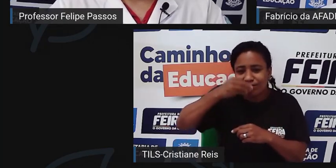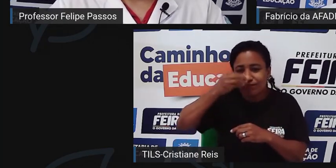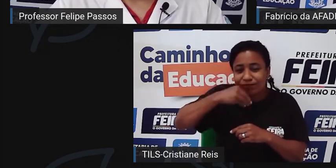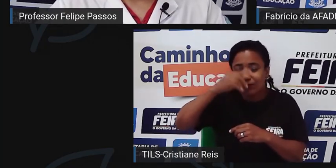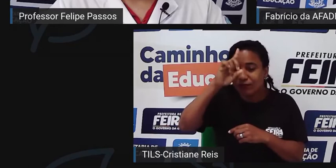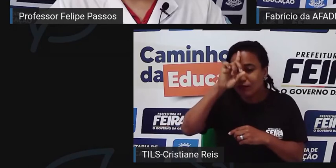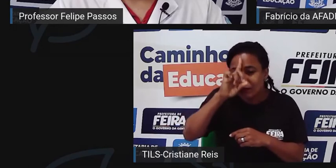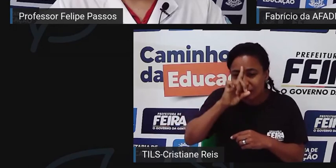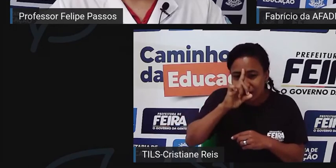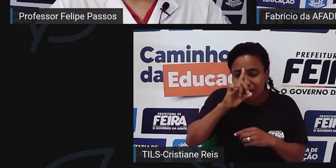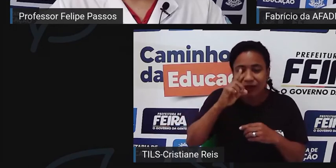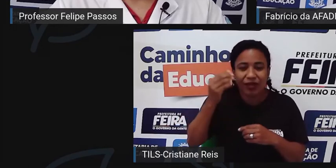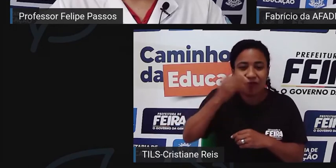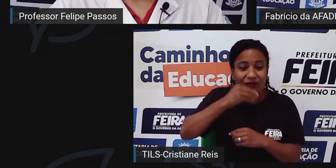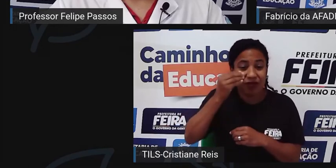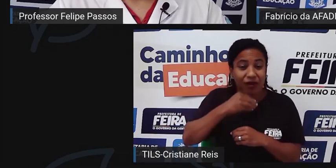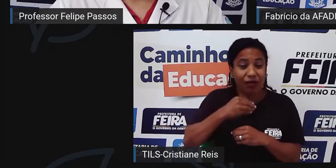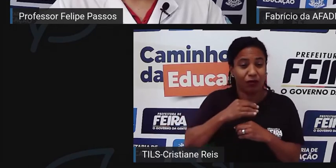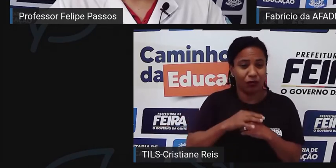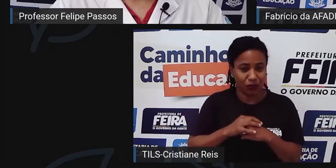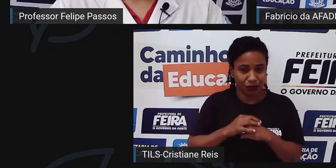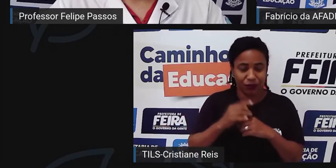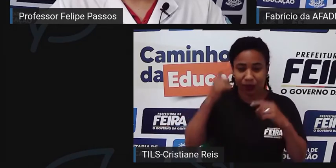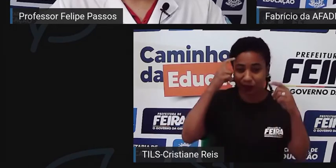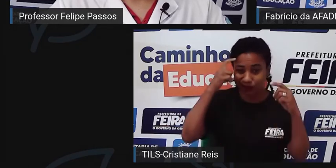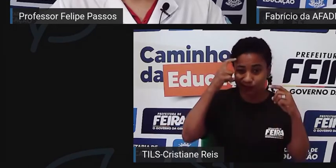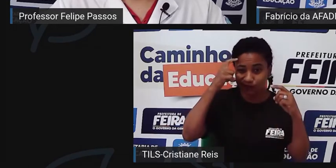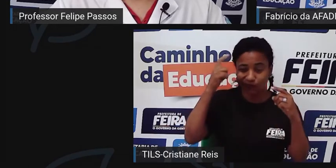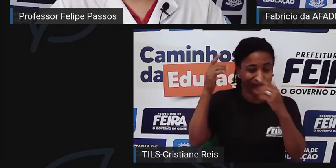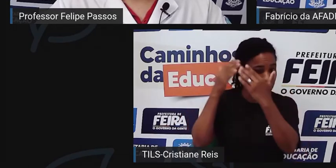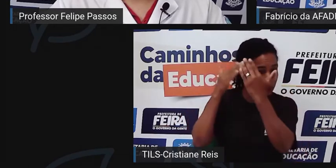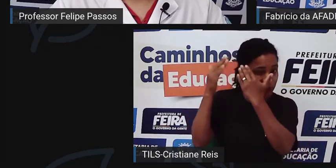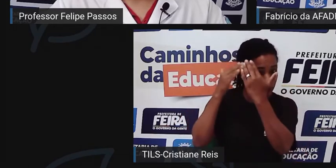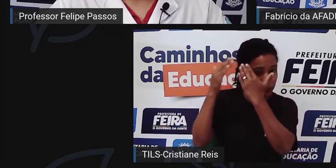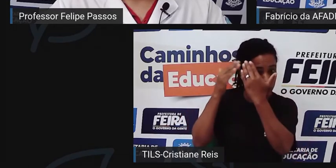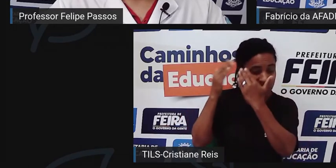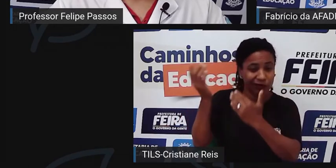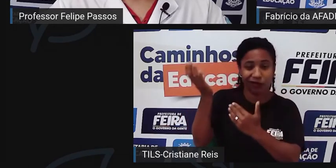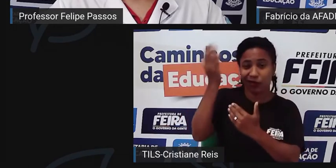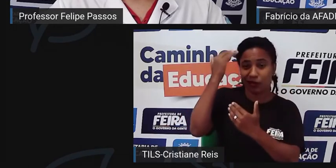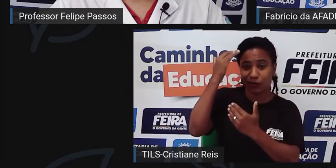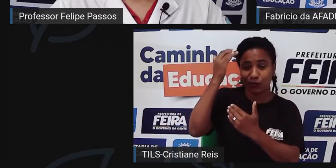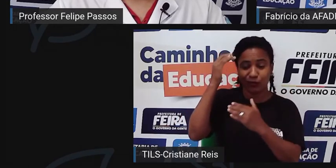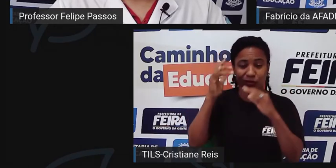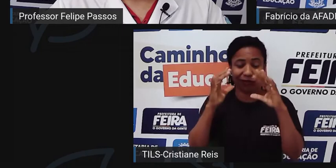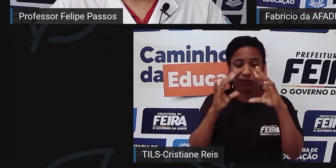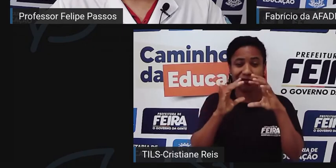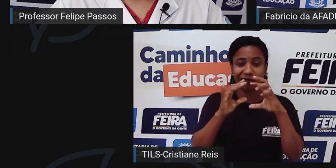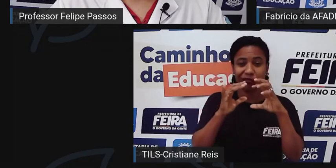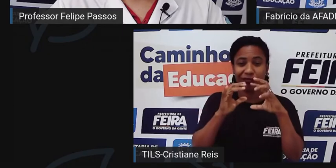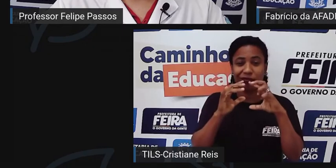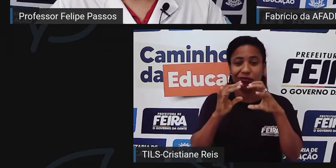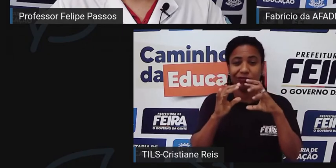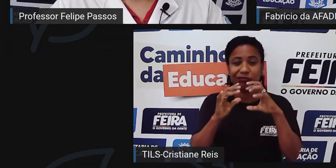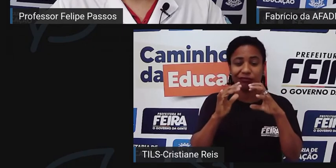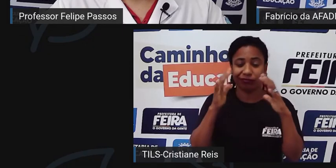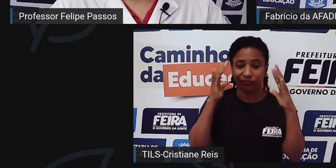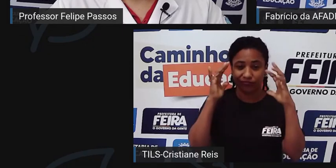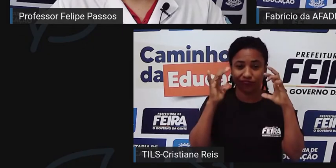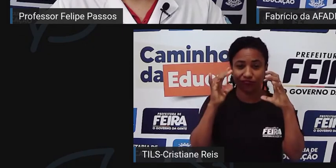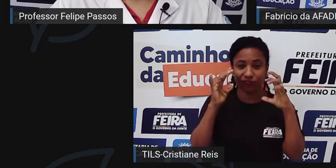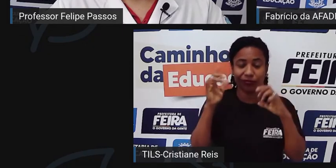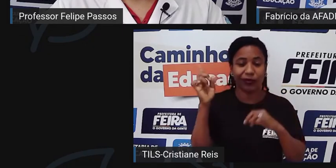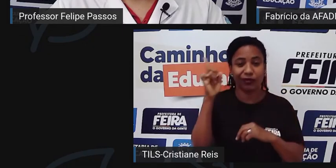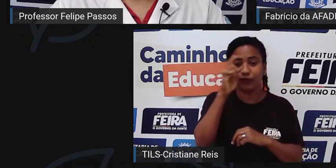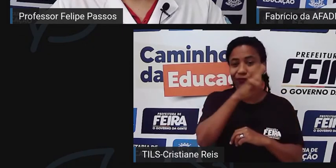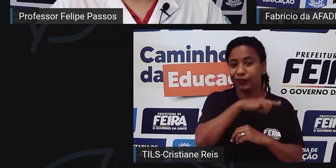dificuldade na questão psicológica, por ser uma doença que leva esse